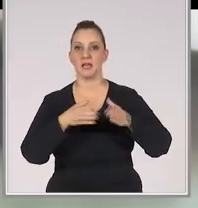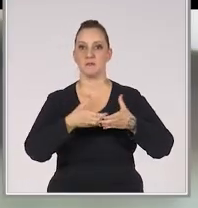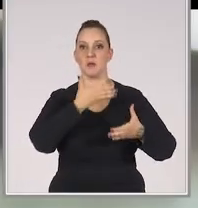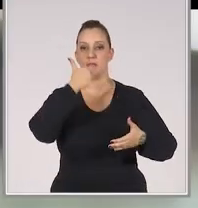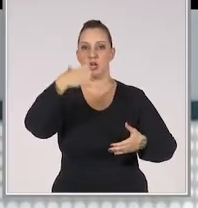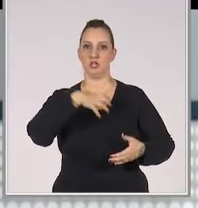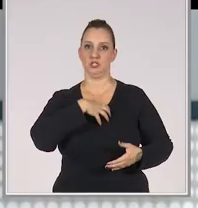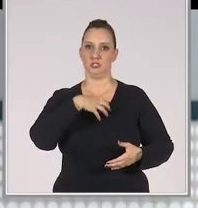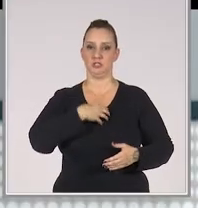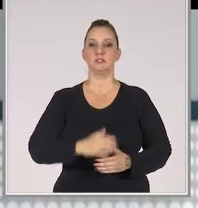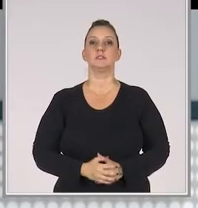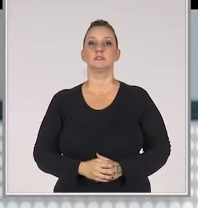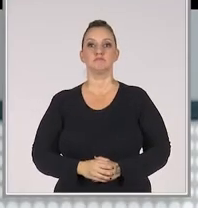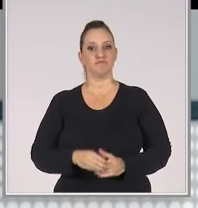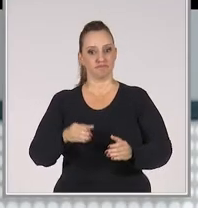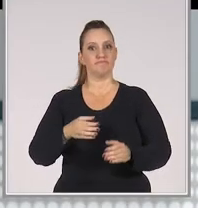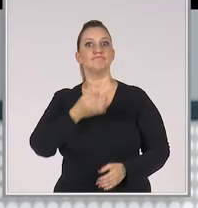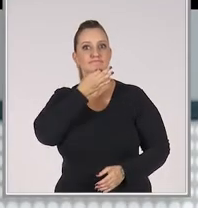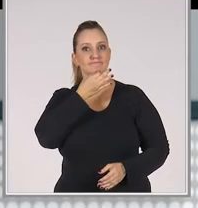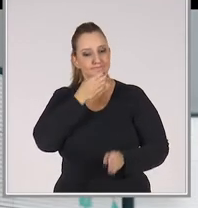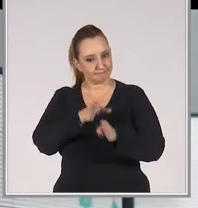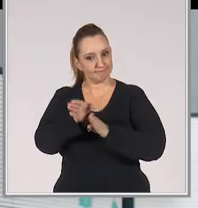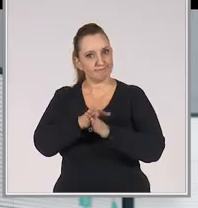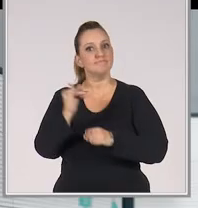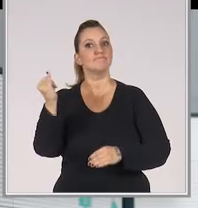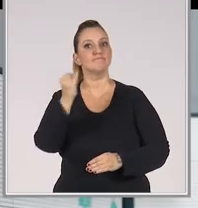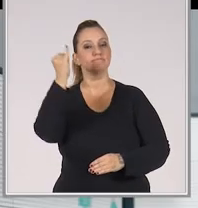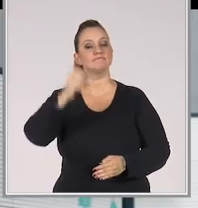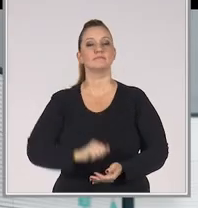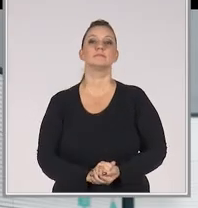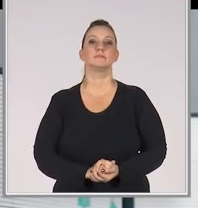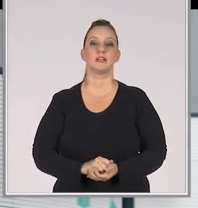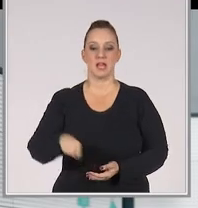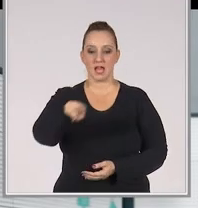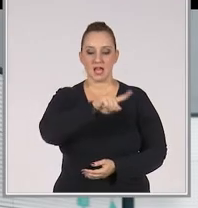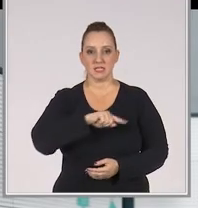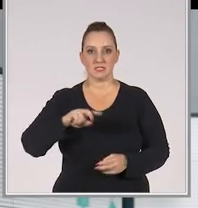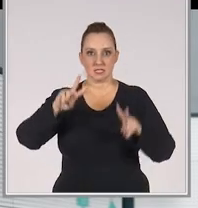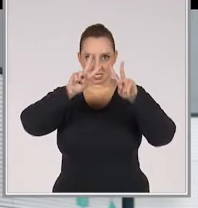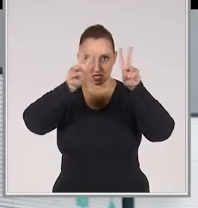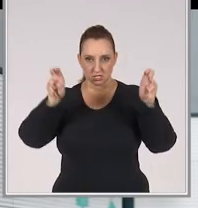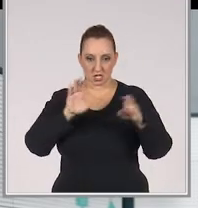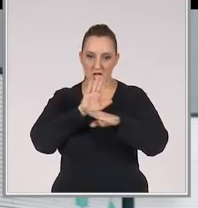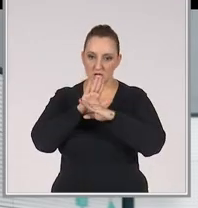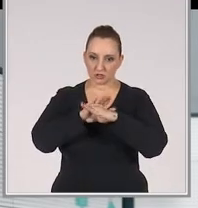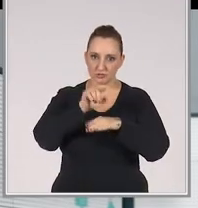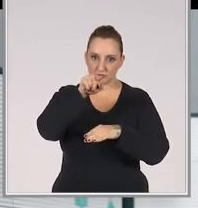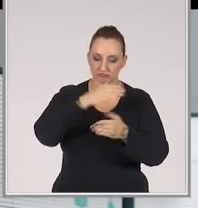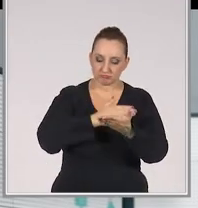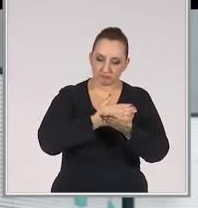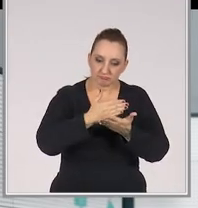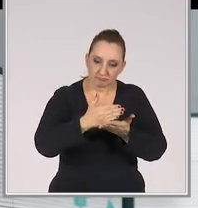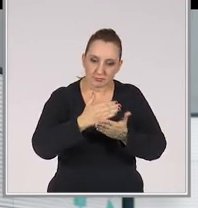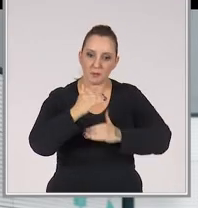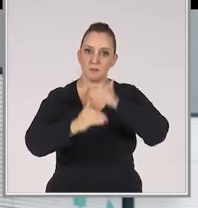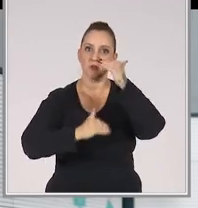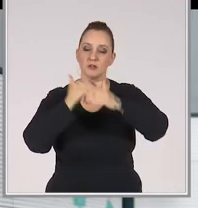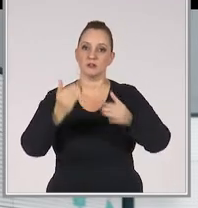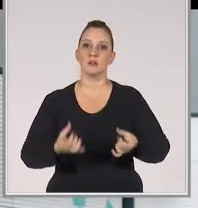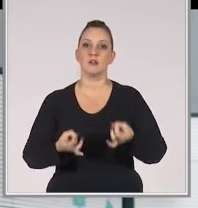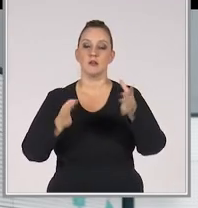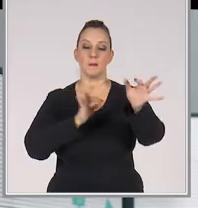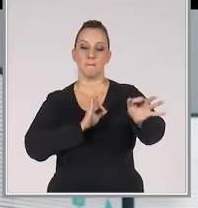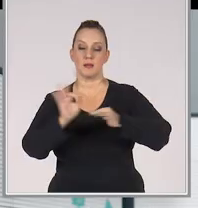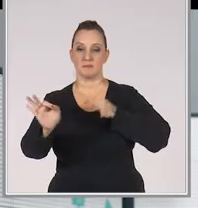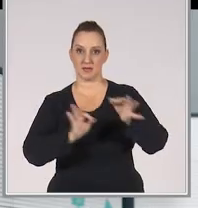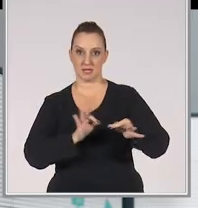forma possível. Dicas importantes essas. Essas questões vão ajudar você a iniciar o processo de vendas com a